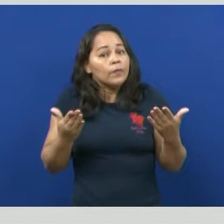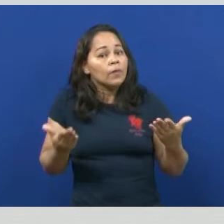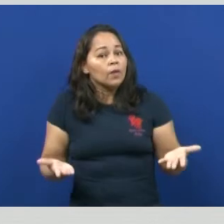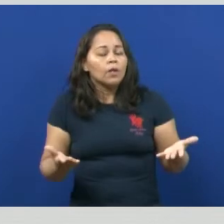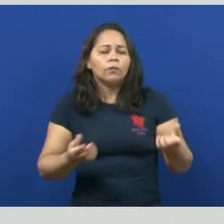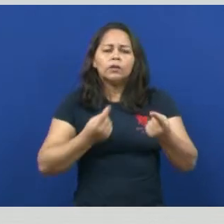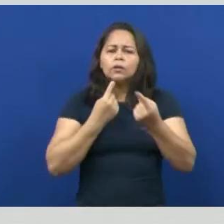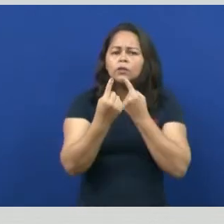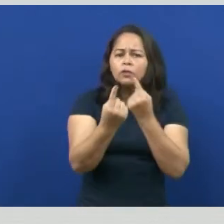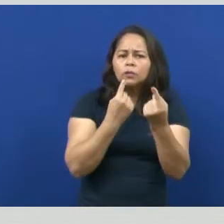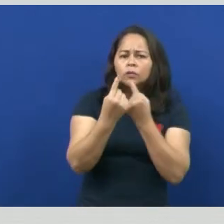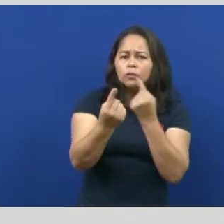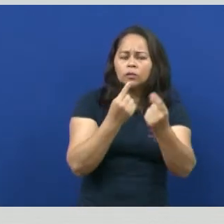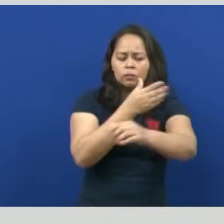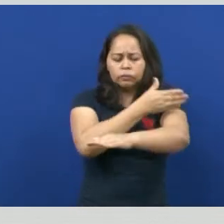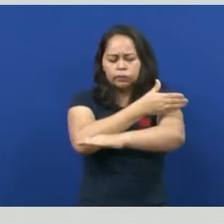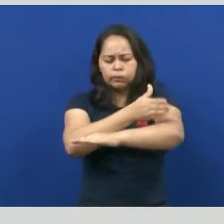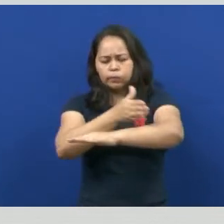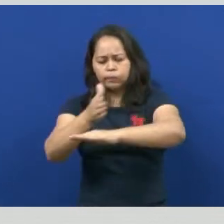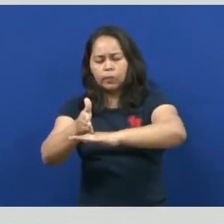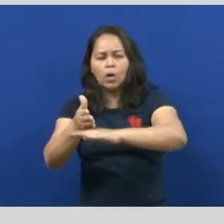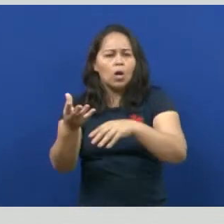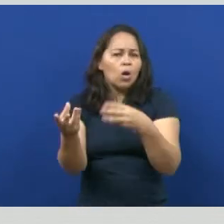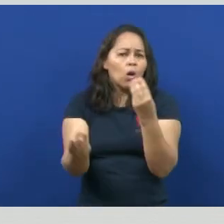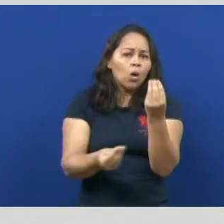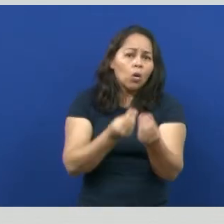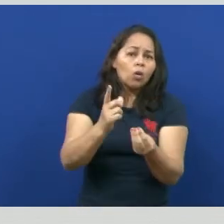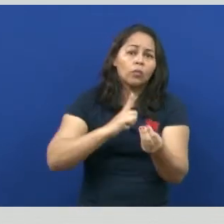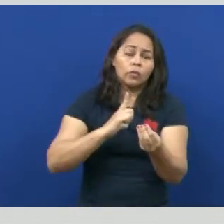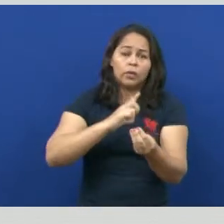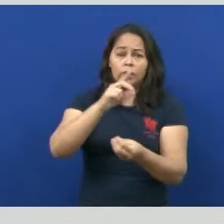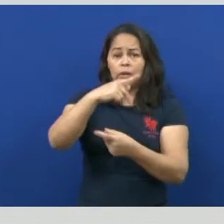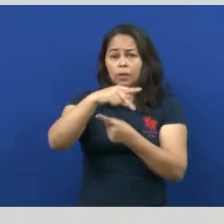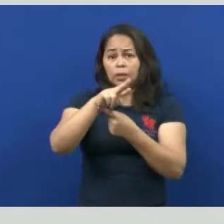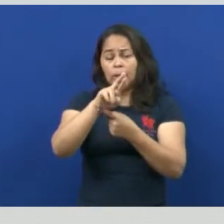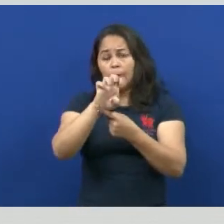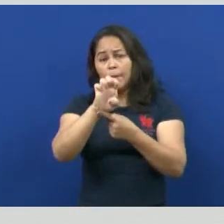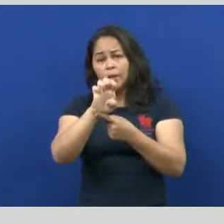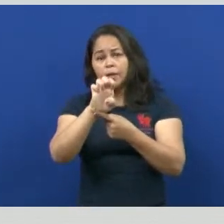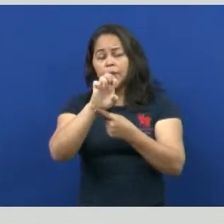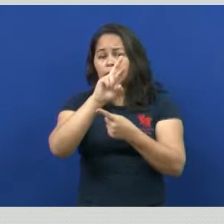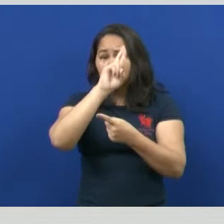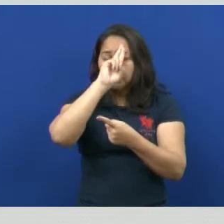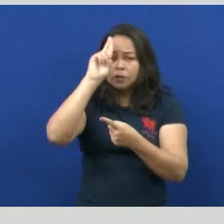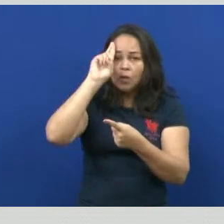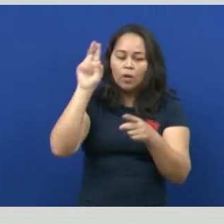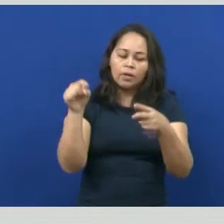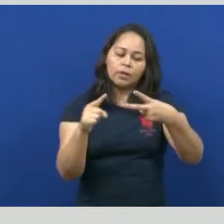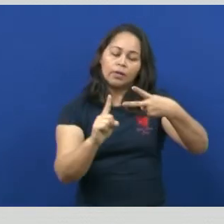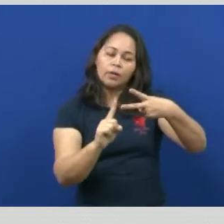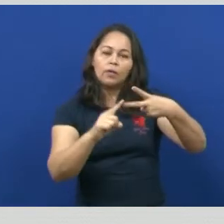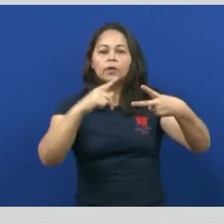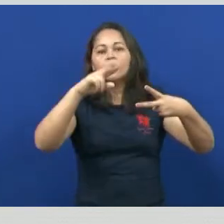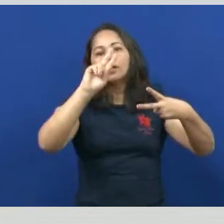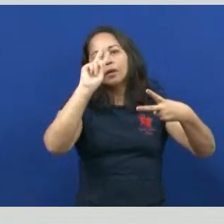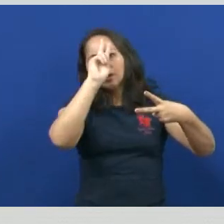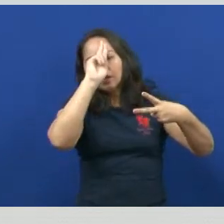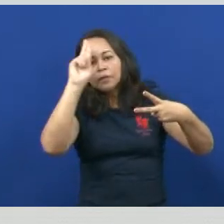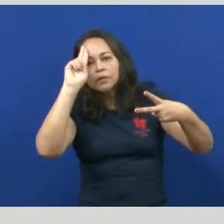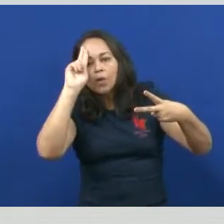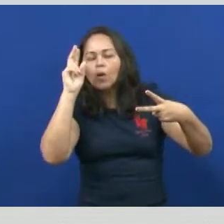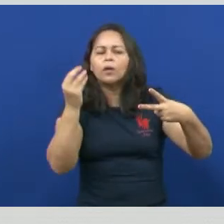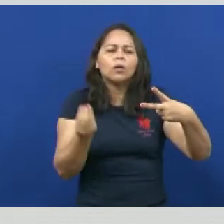discutir esse período, a gente tem a transição da pré-história para a história, que é o período conhecido como proto